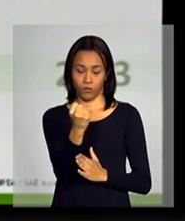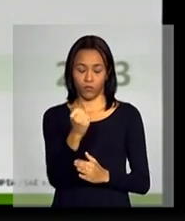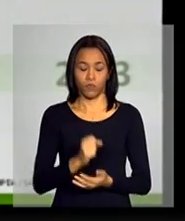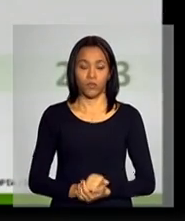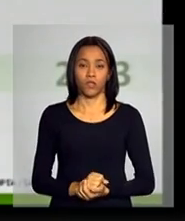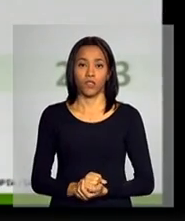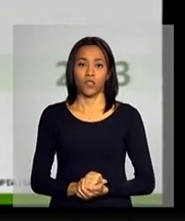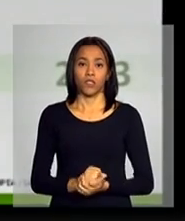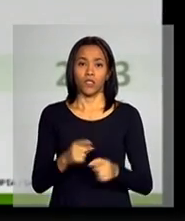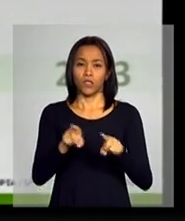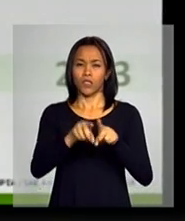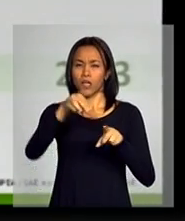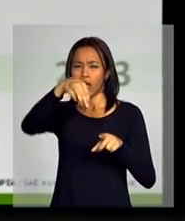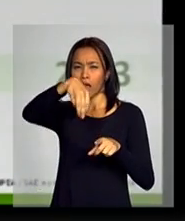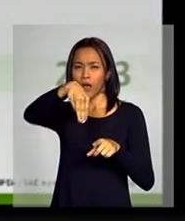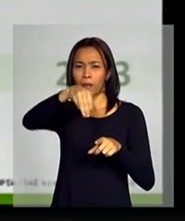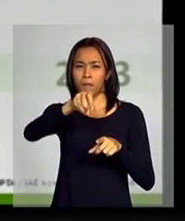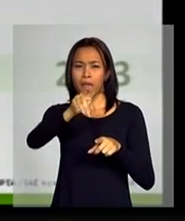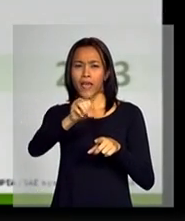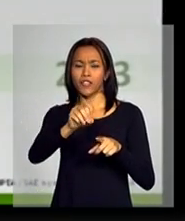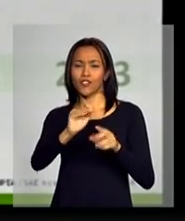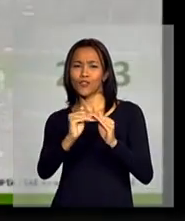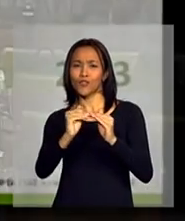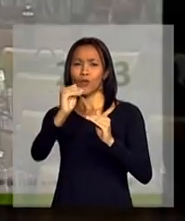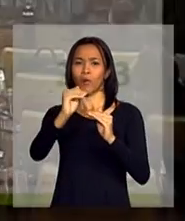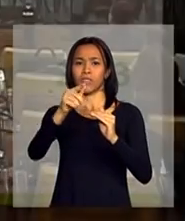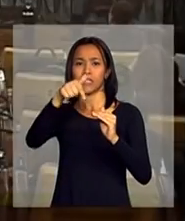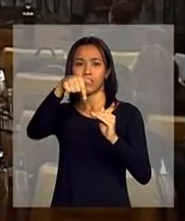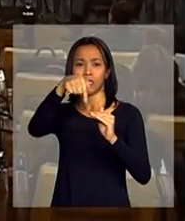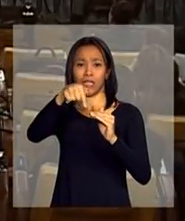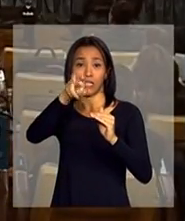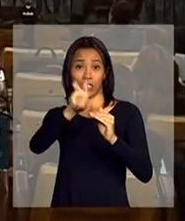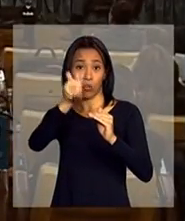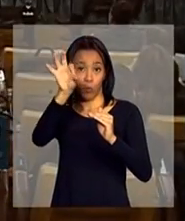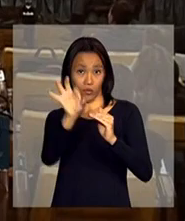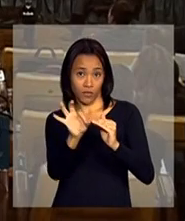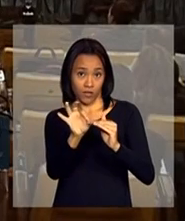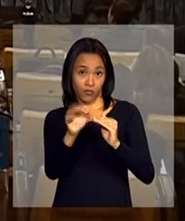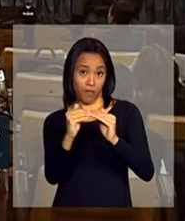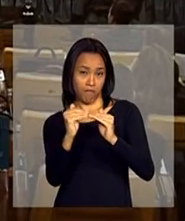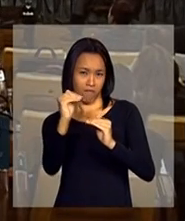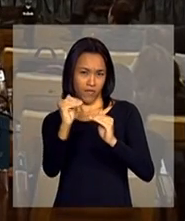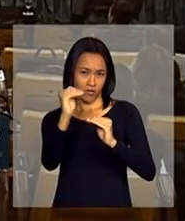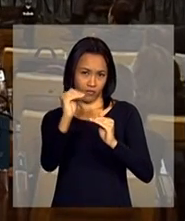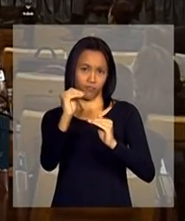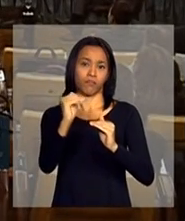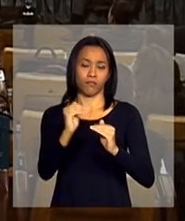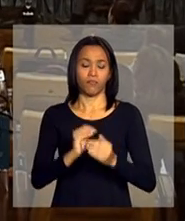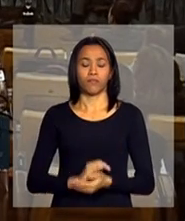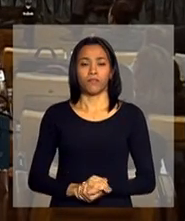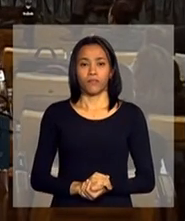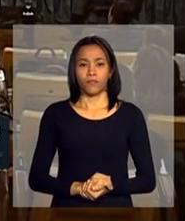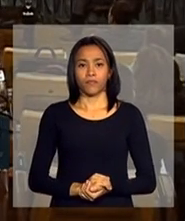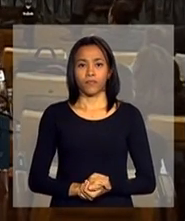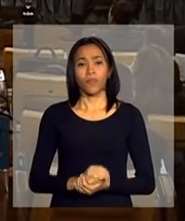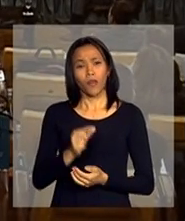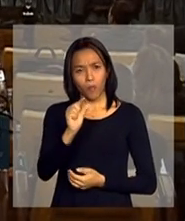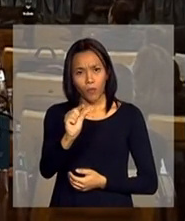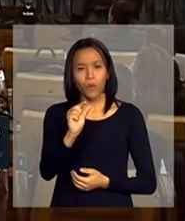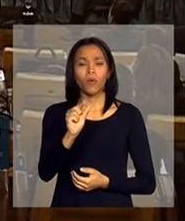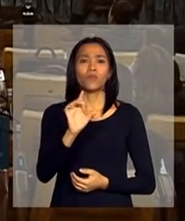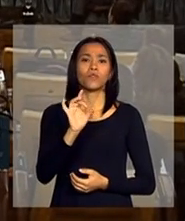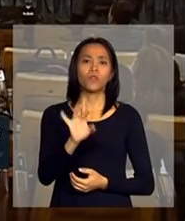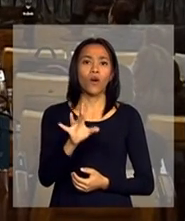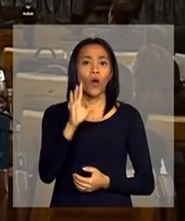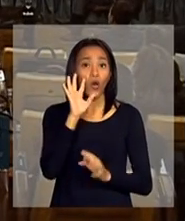e a mediana sobe 75%. Então, a mediana mais do que a média, mais do mesmo. É um pouco, só que eu estou